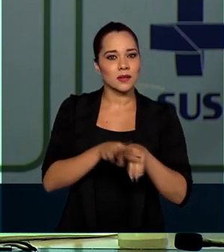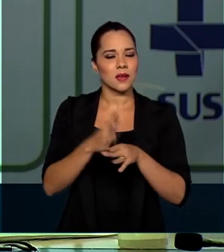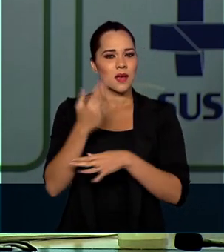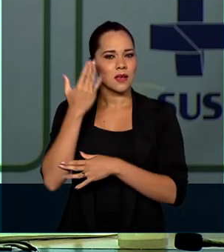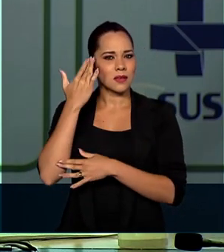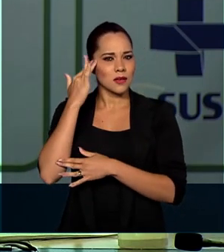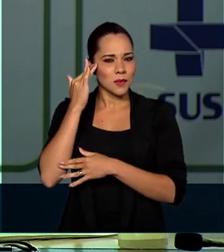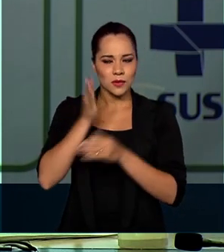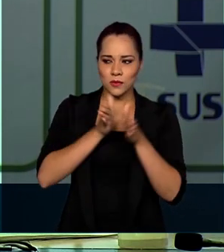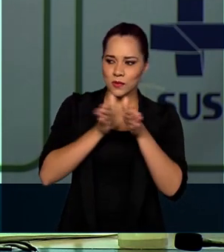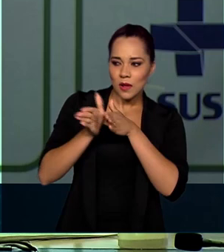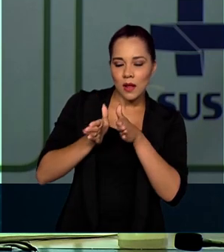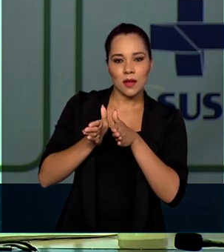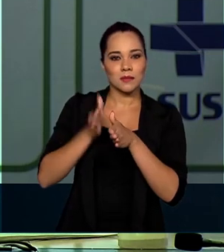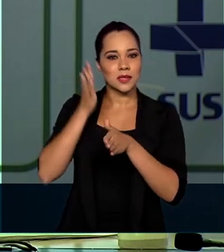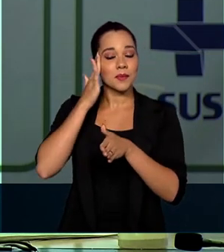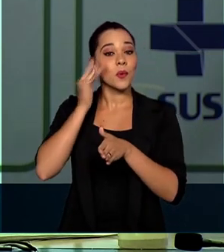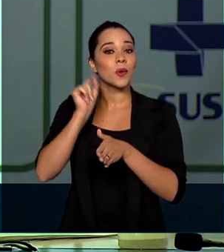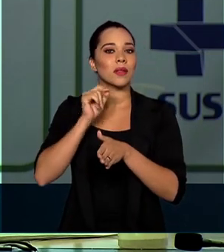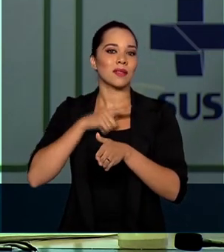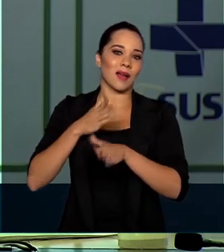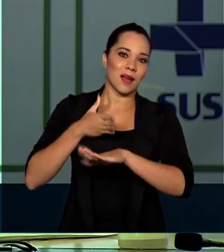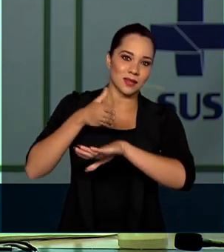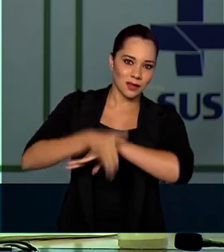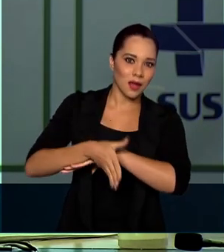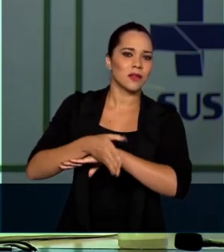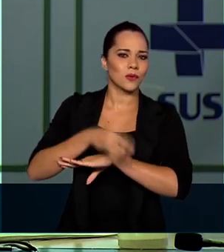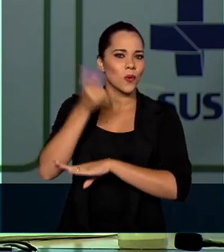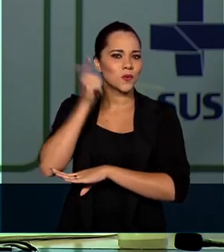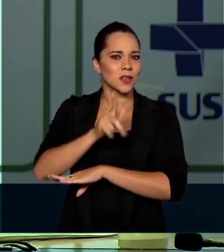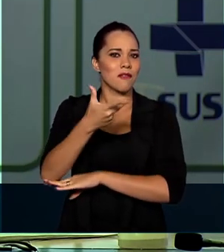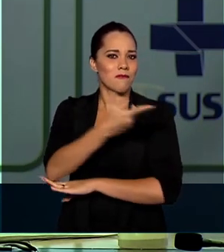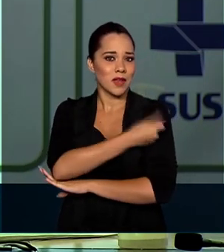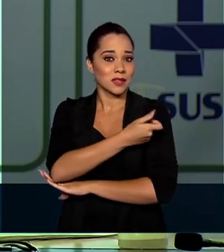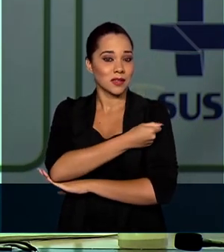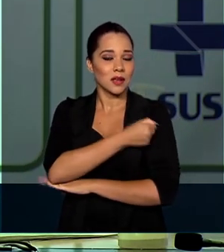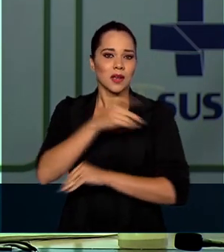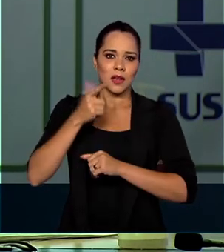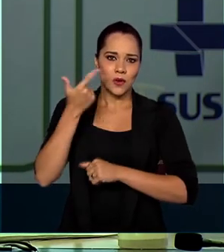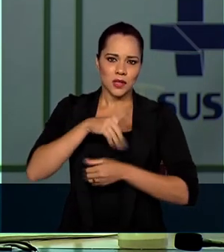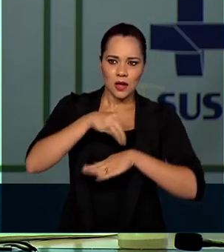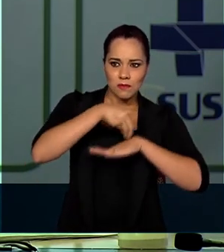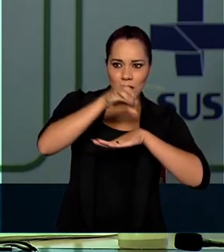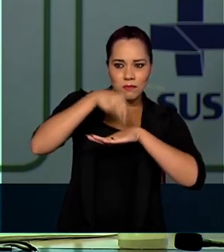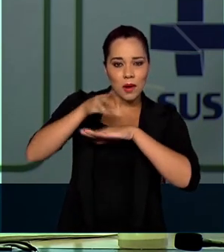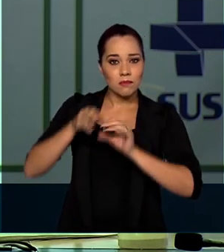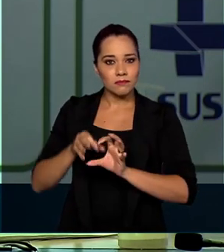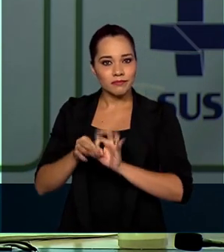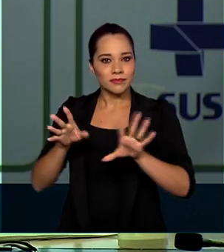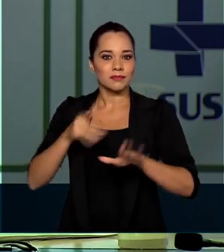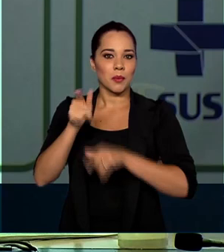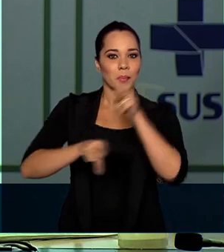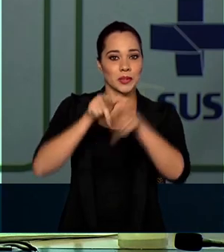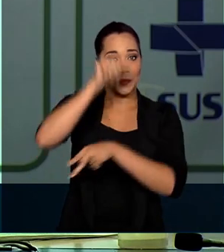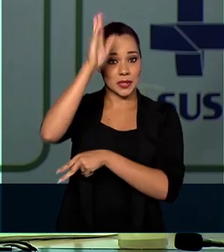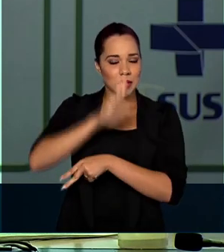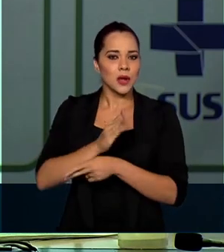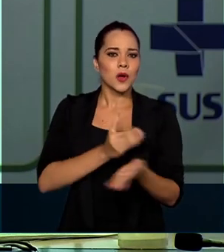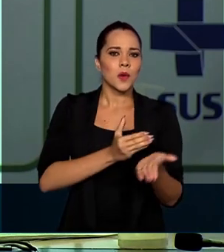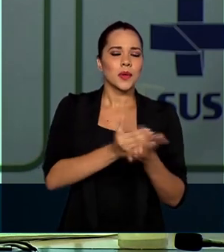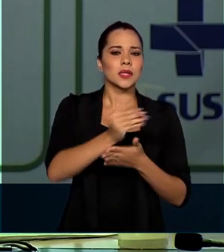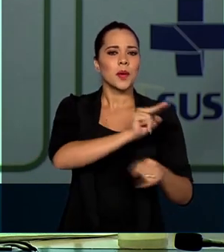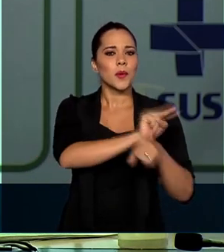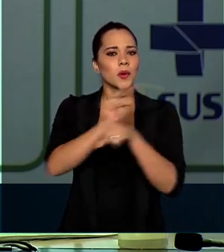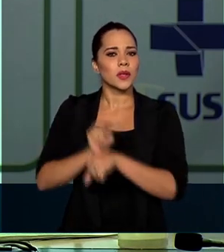bilaterais, para que tenhamos acesso a essas vacinas e possamos disponibilizá-las à população brasileira, iniciando a